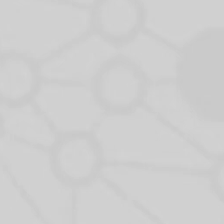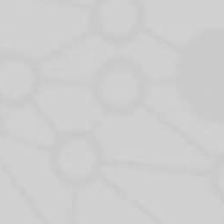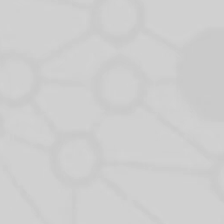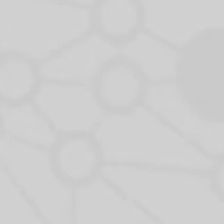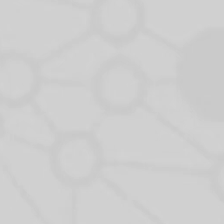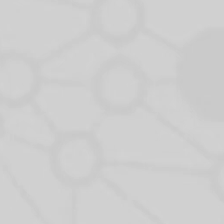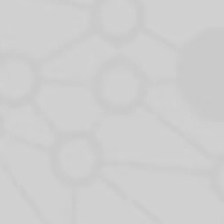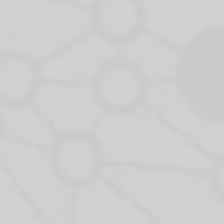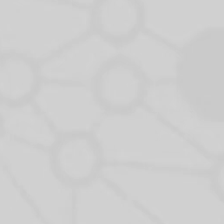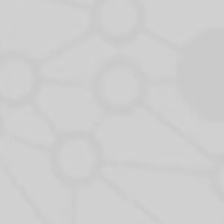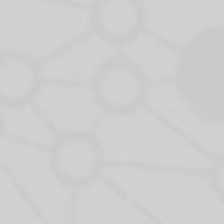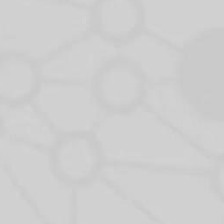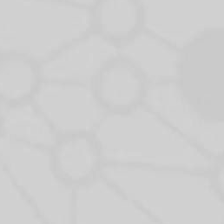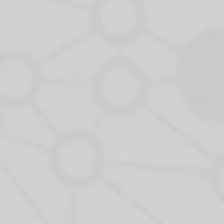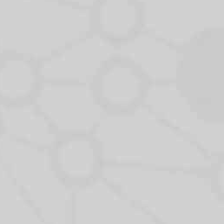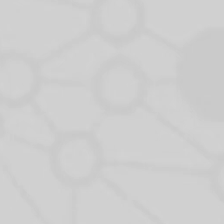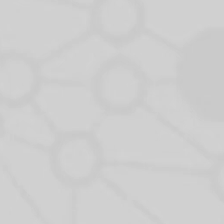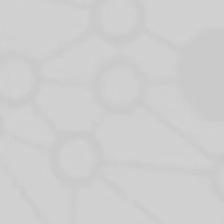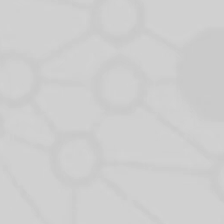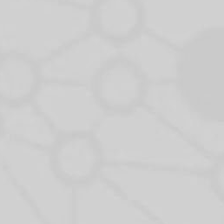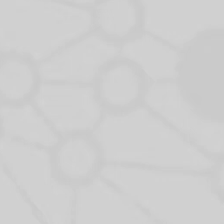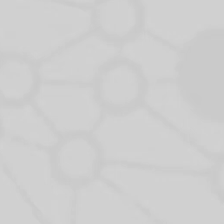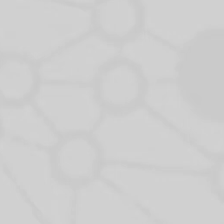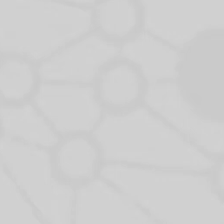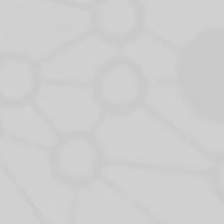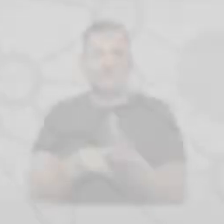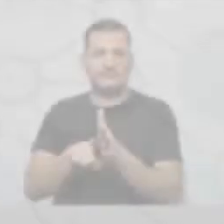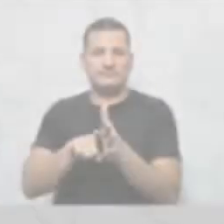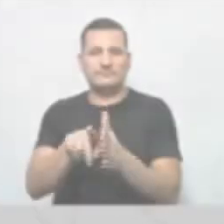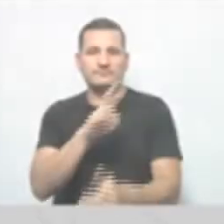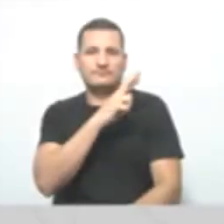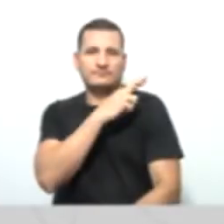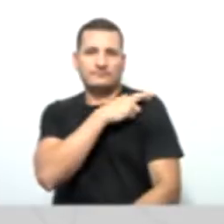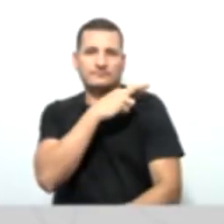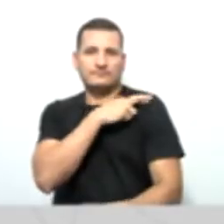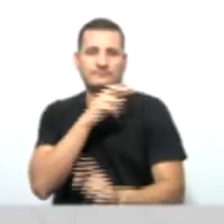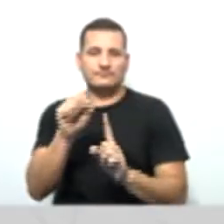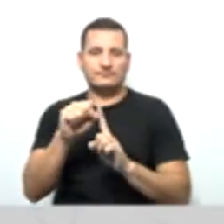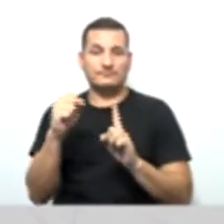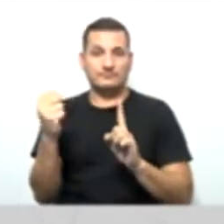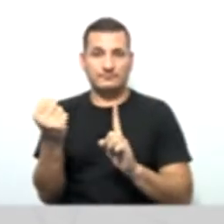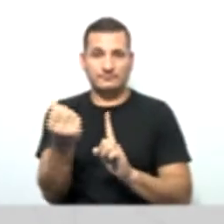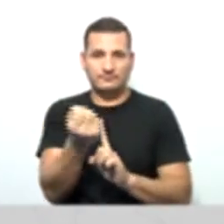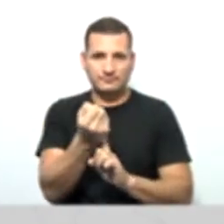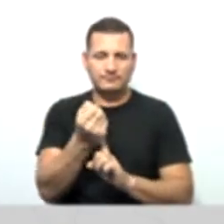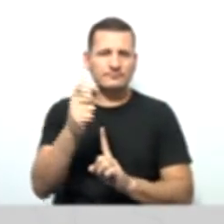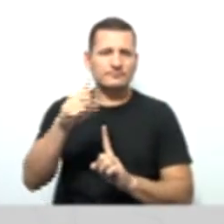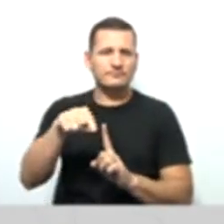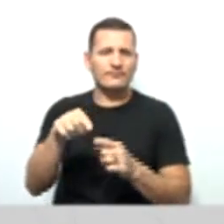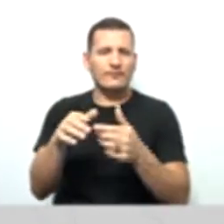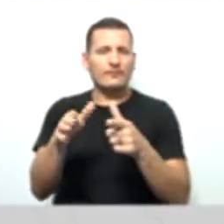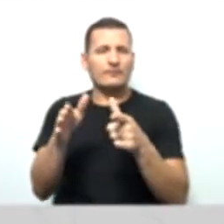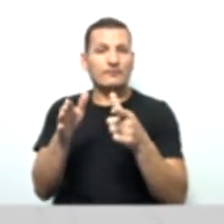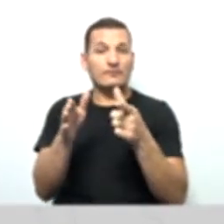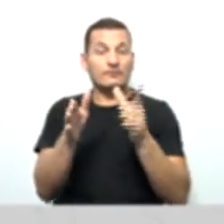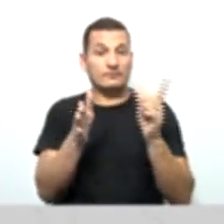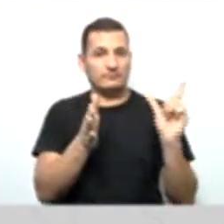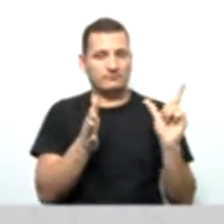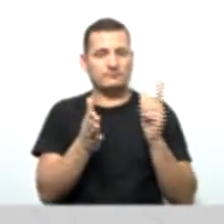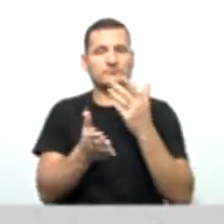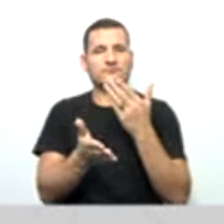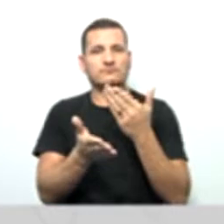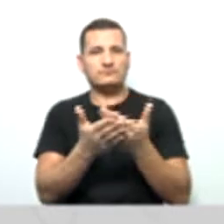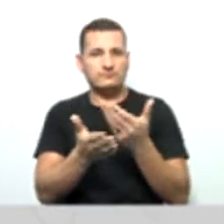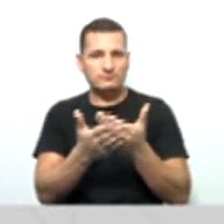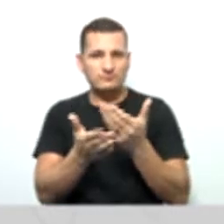auditoria e responsabilidade social né. É um pouquinho até da nossa aula anterior. Então não tem